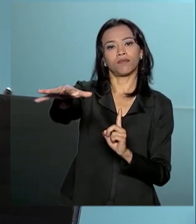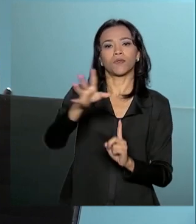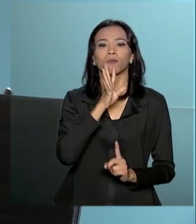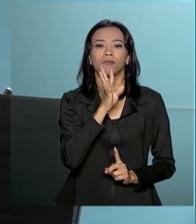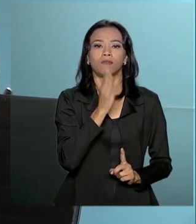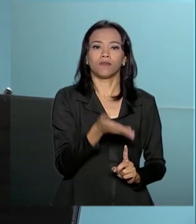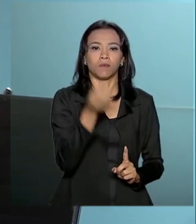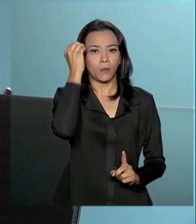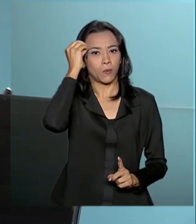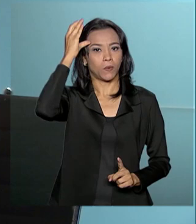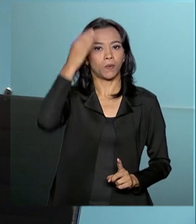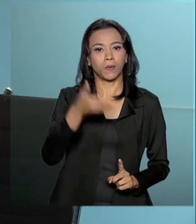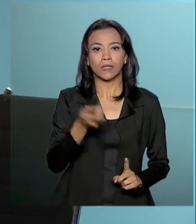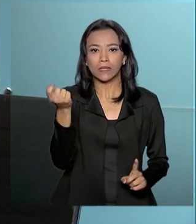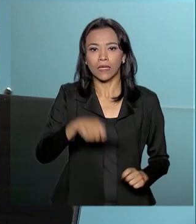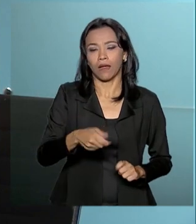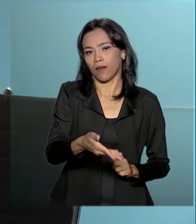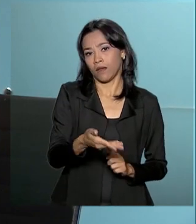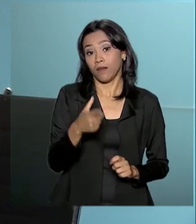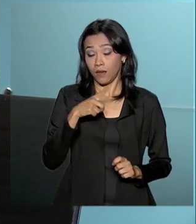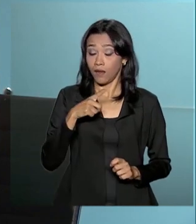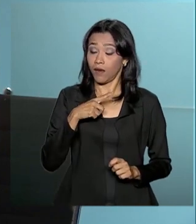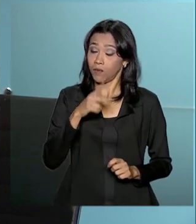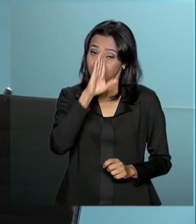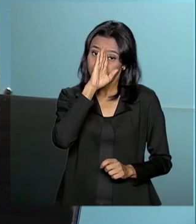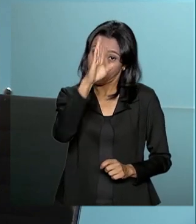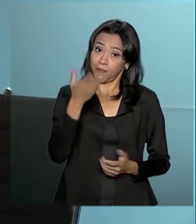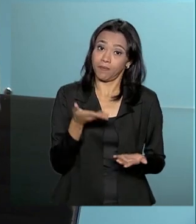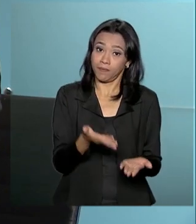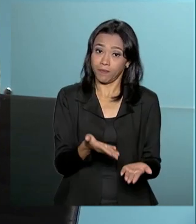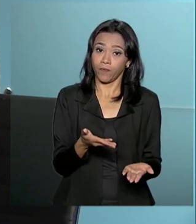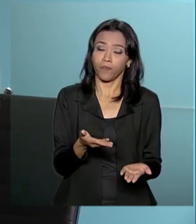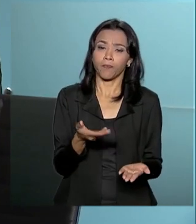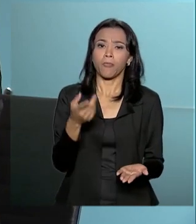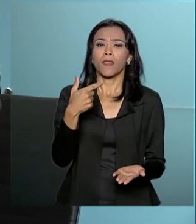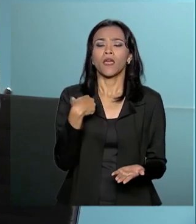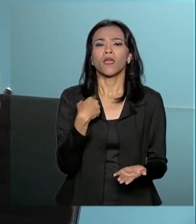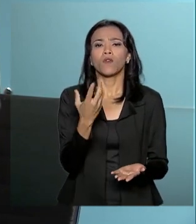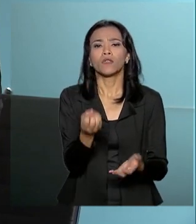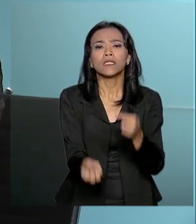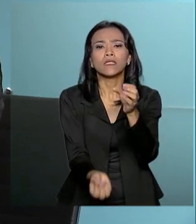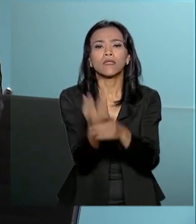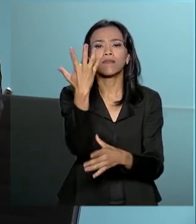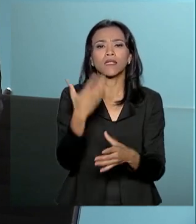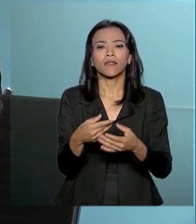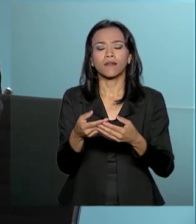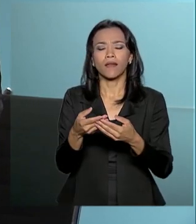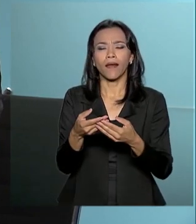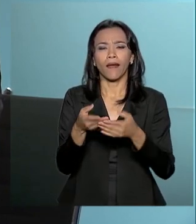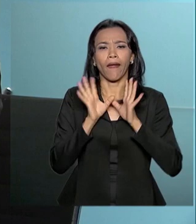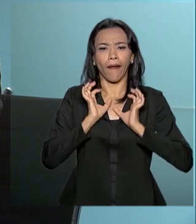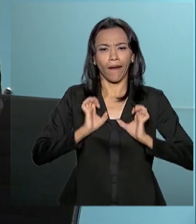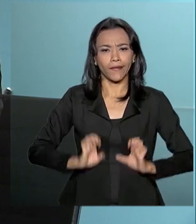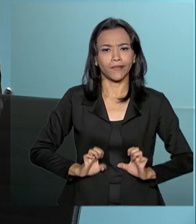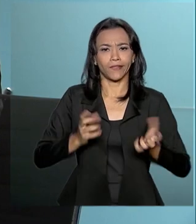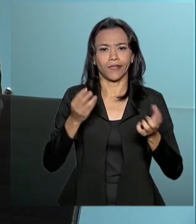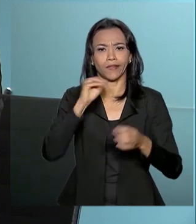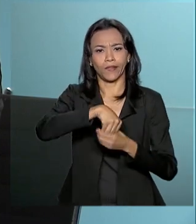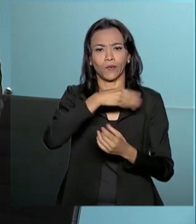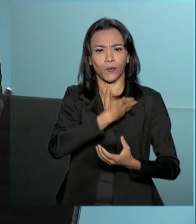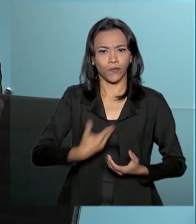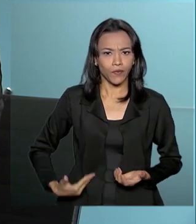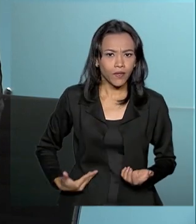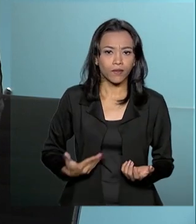tem nisso aí o nosso grande ponto. Eu falo de implementação de integridade ética no governo, mas